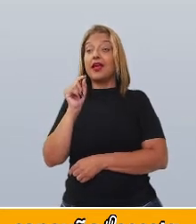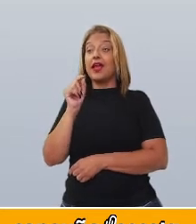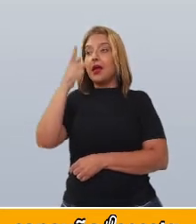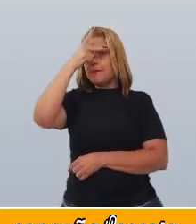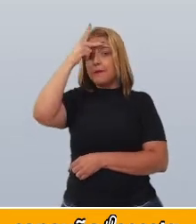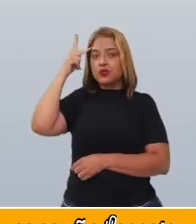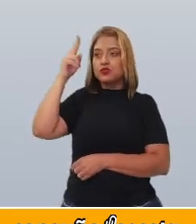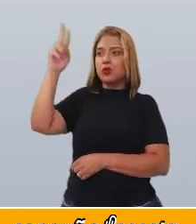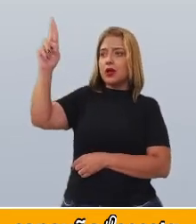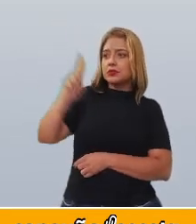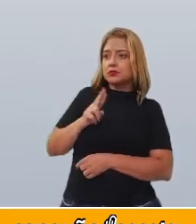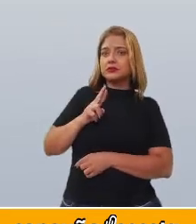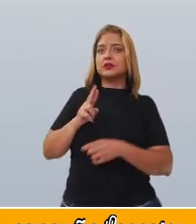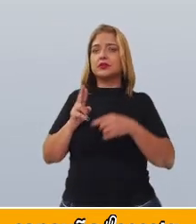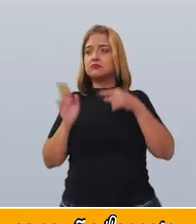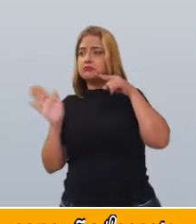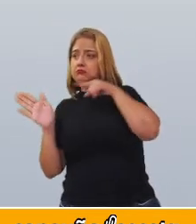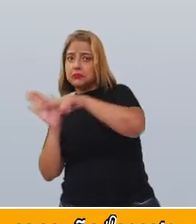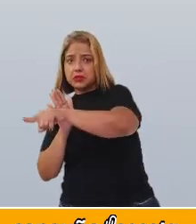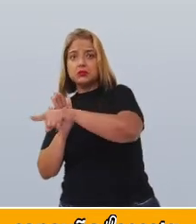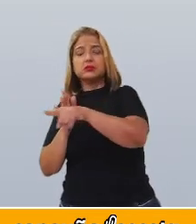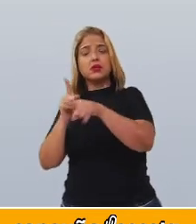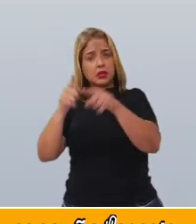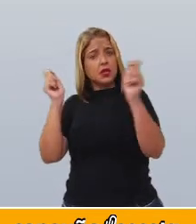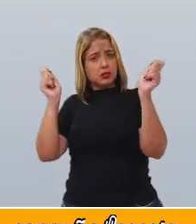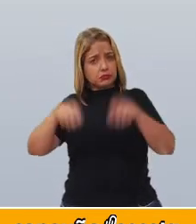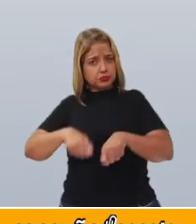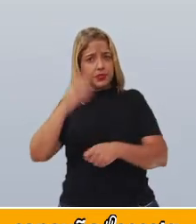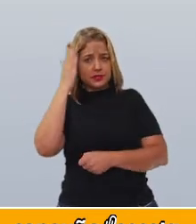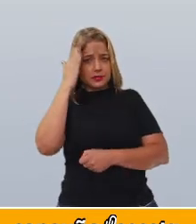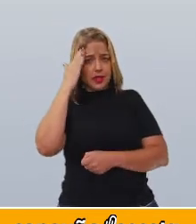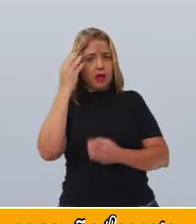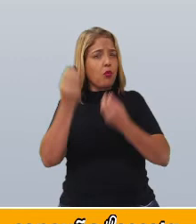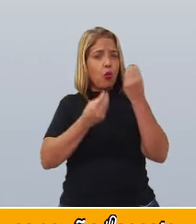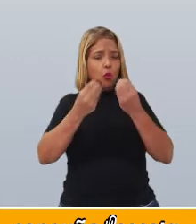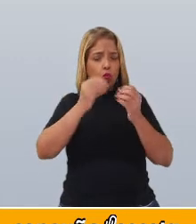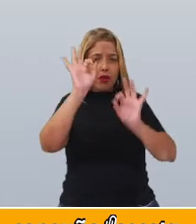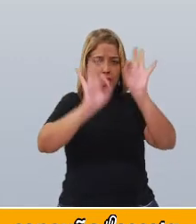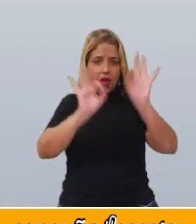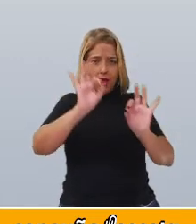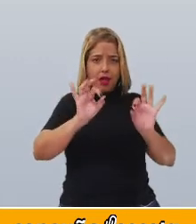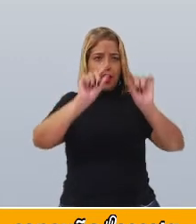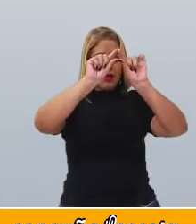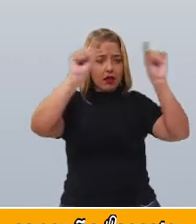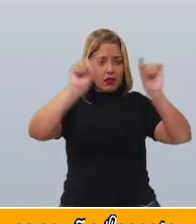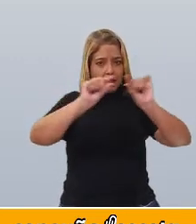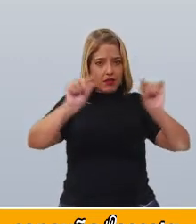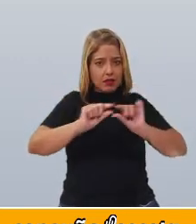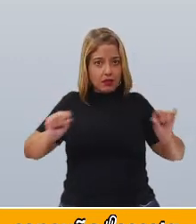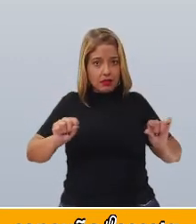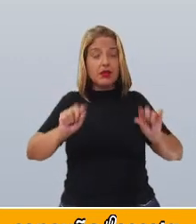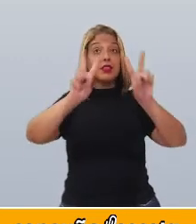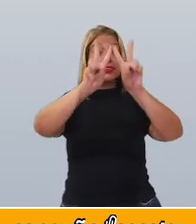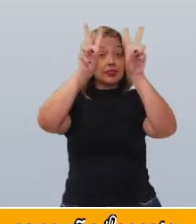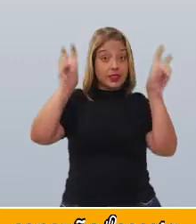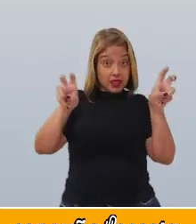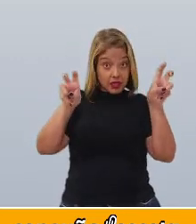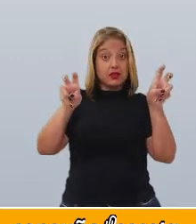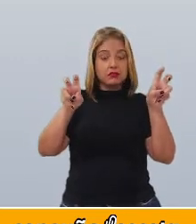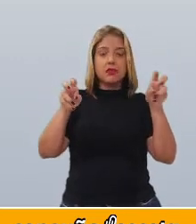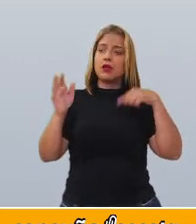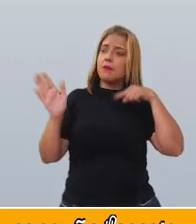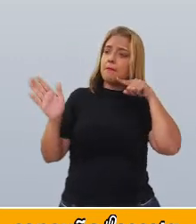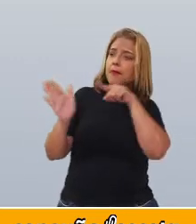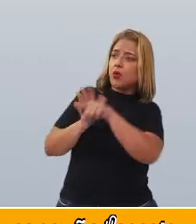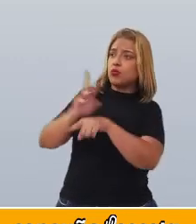percebidas na entrevista escrita? Definiram o tema? As perguntas e respostas, elas têm coerência